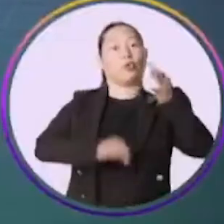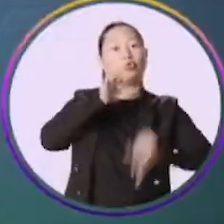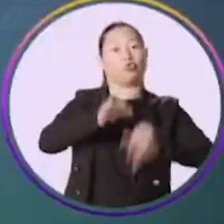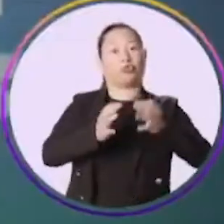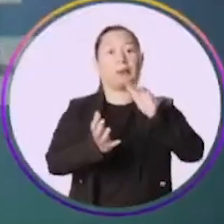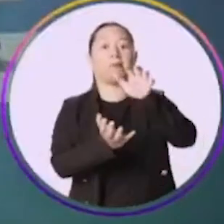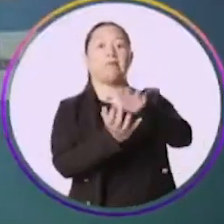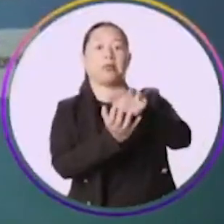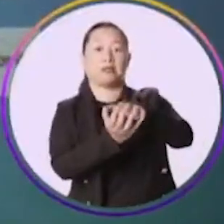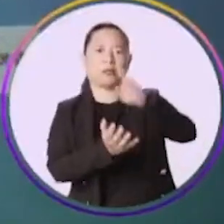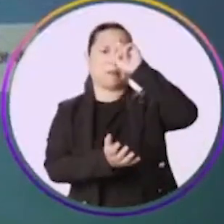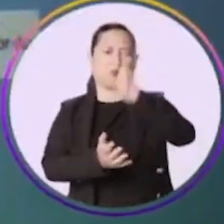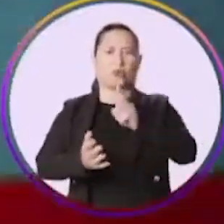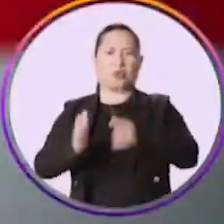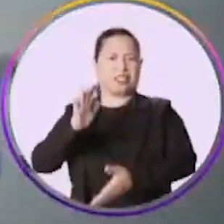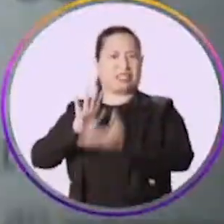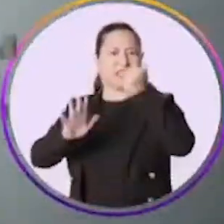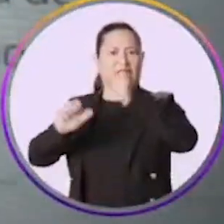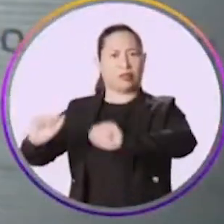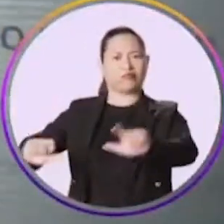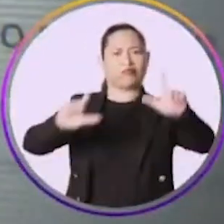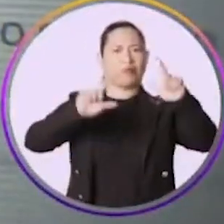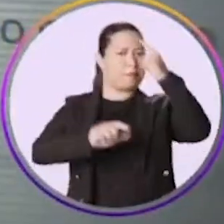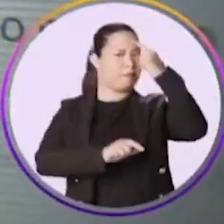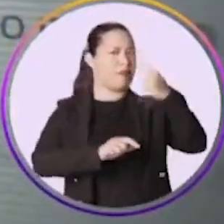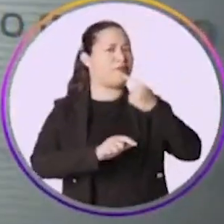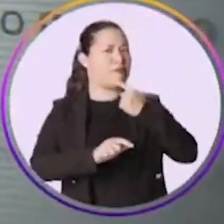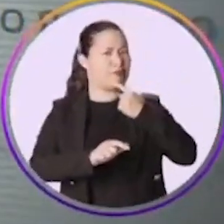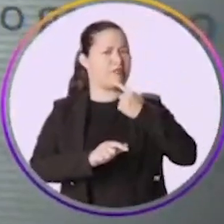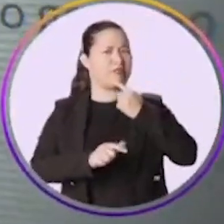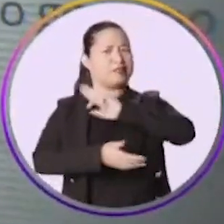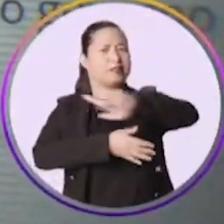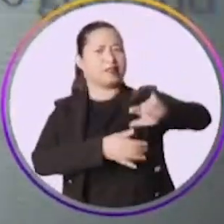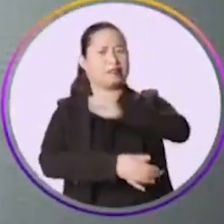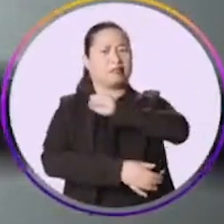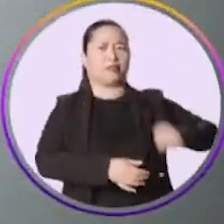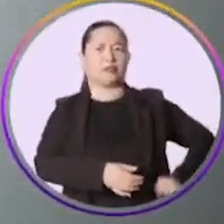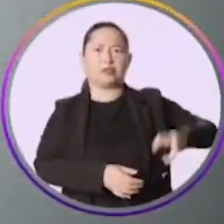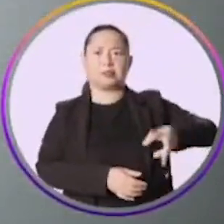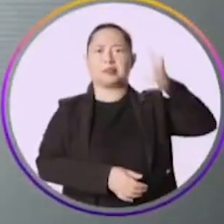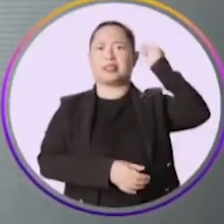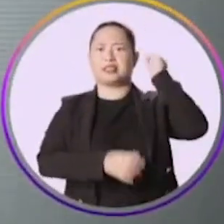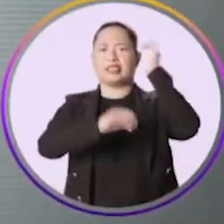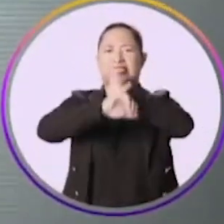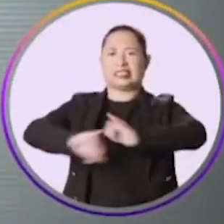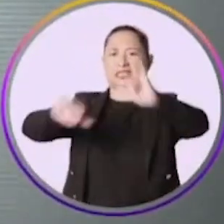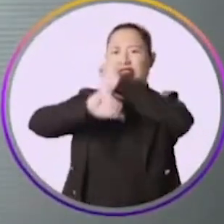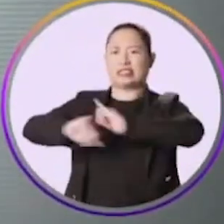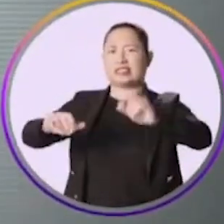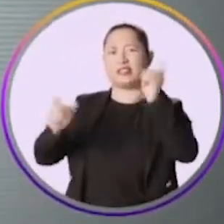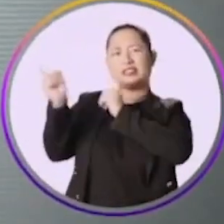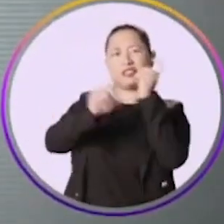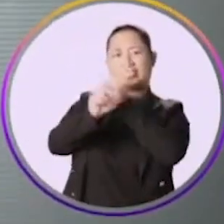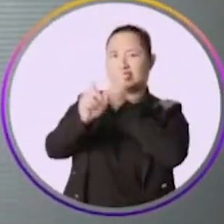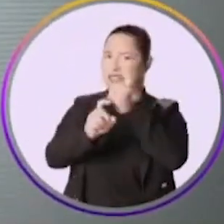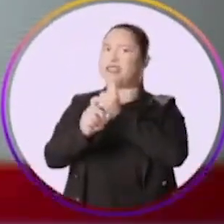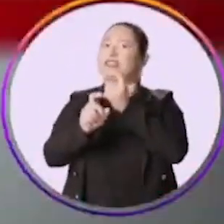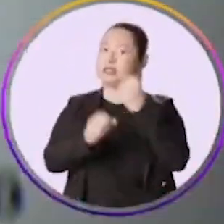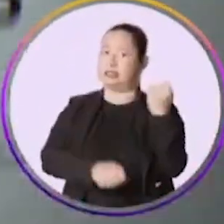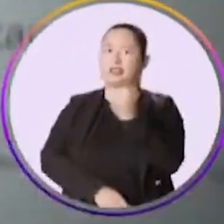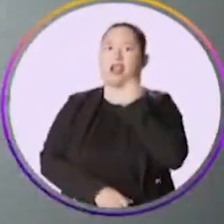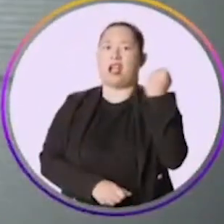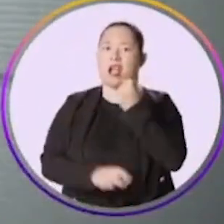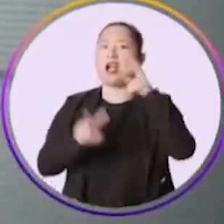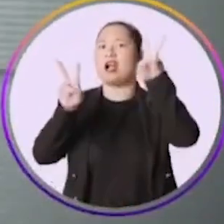A Justiça de Pernambuco mandou tirar do ar perfis e páginas de assessores de Marília Raiz que espalhavam mentiras e fake news